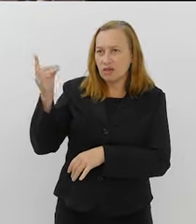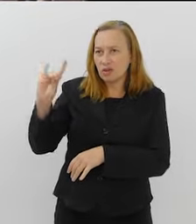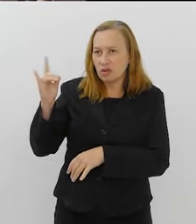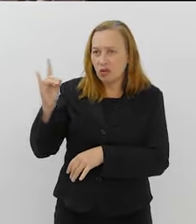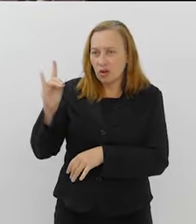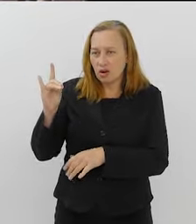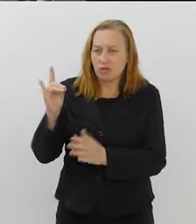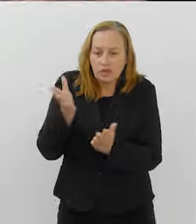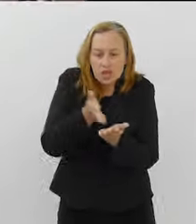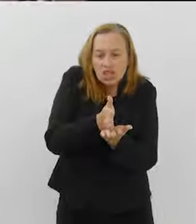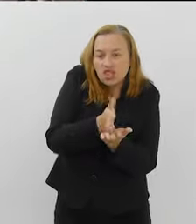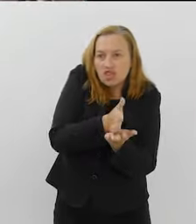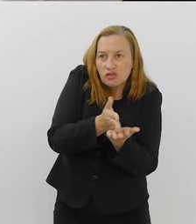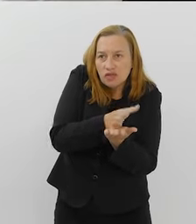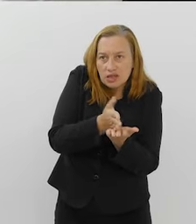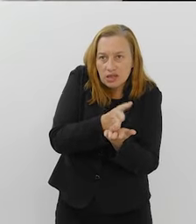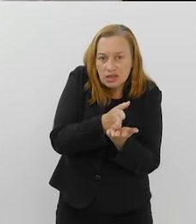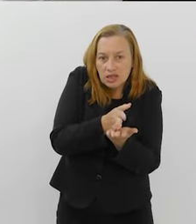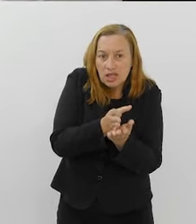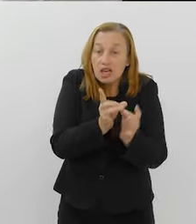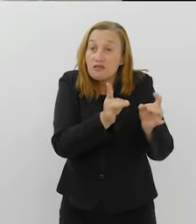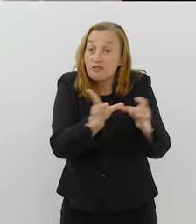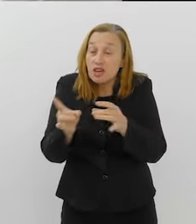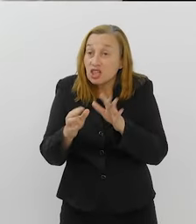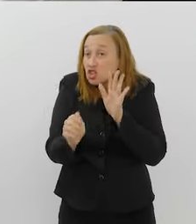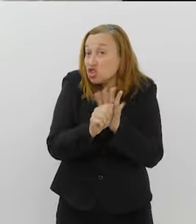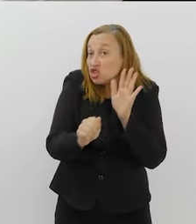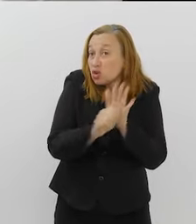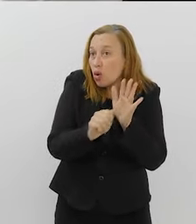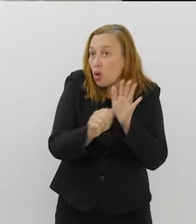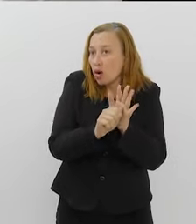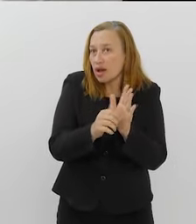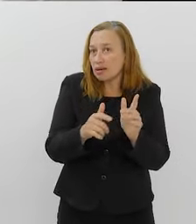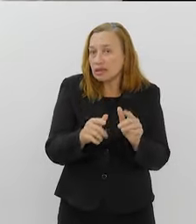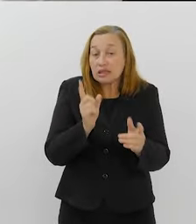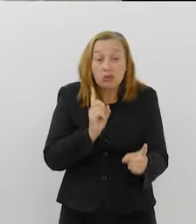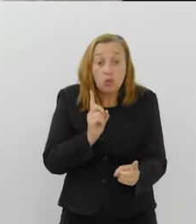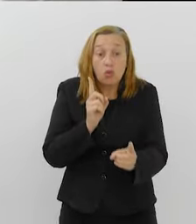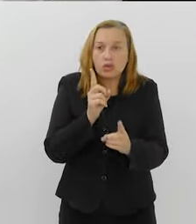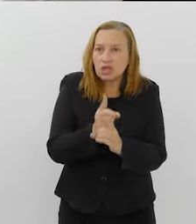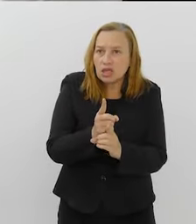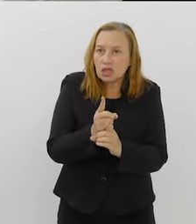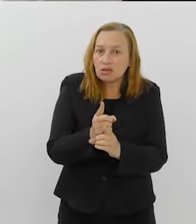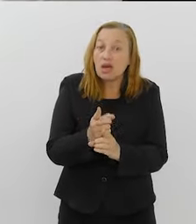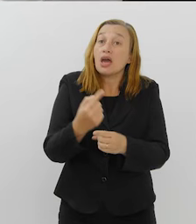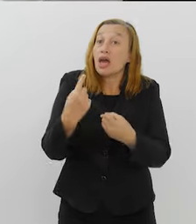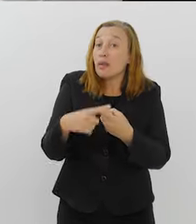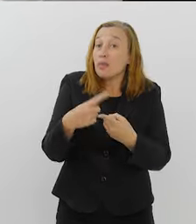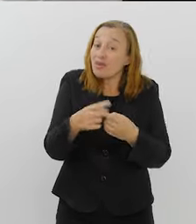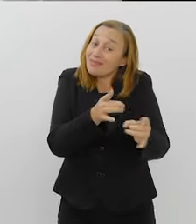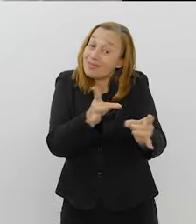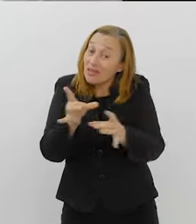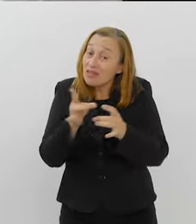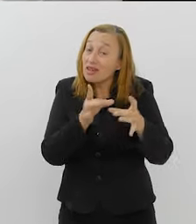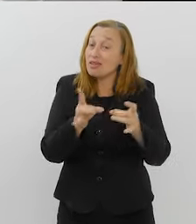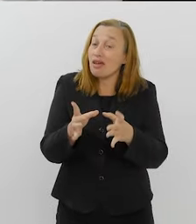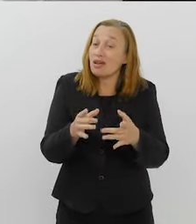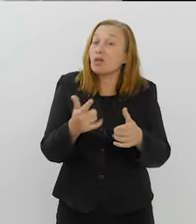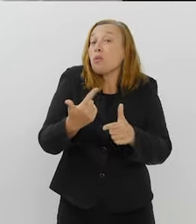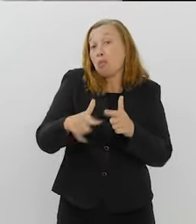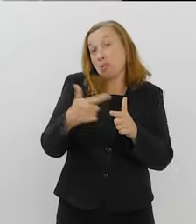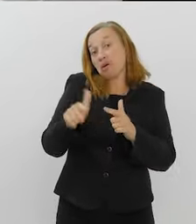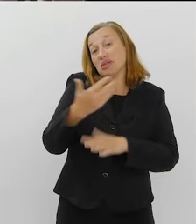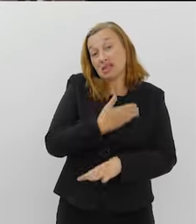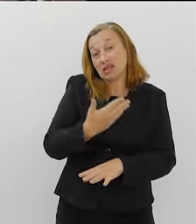O Brasil é o segundo maior mercado do mundo. Então, para estar no tubarão é porque está circulando muito. E, provavelmente, um